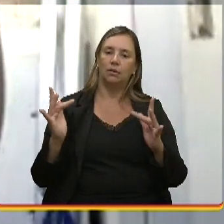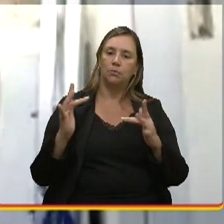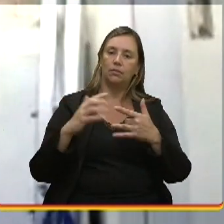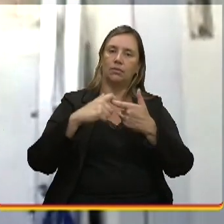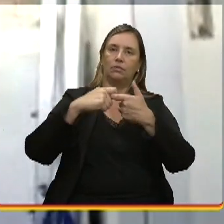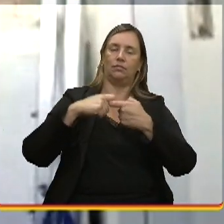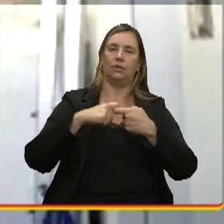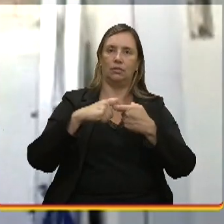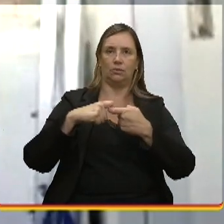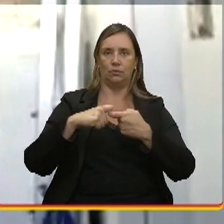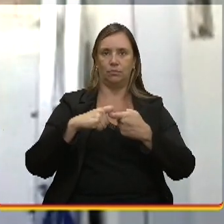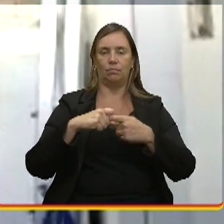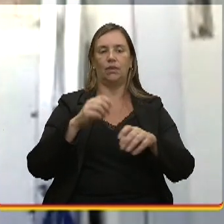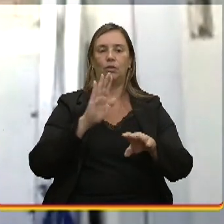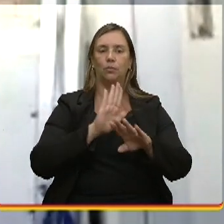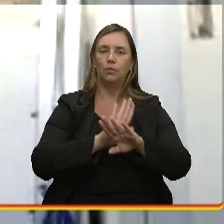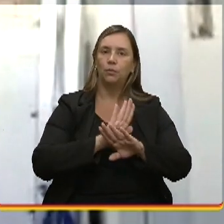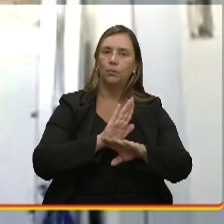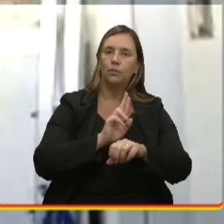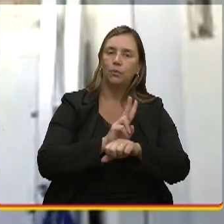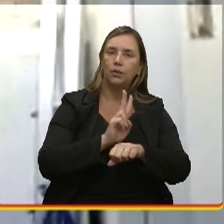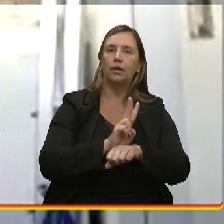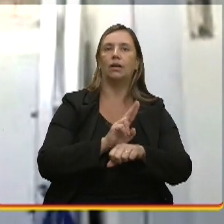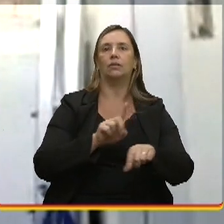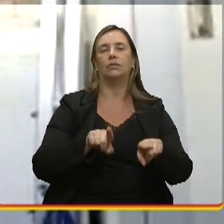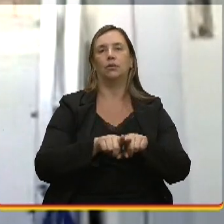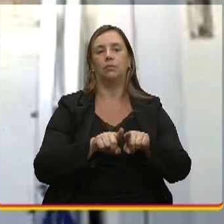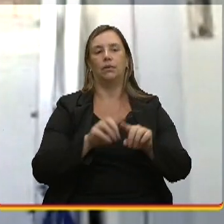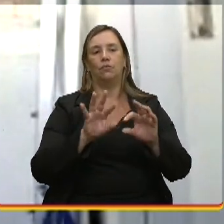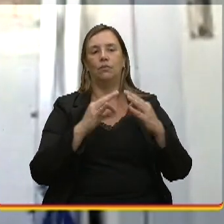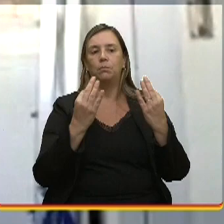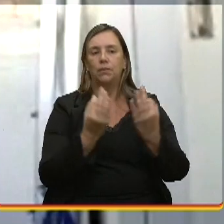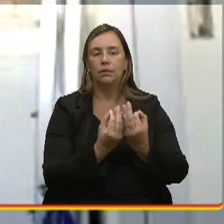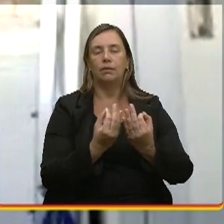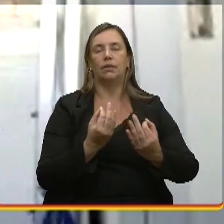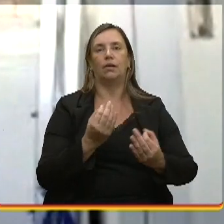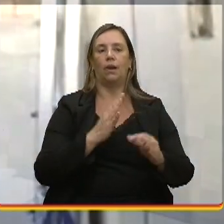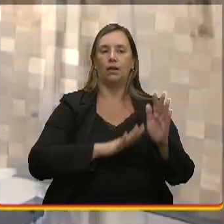também um cuidado meu com a família, né? E com elas.